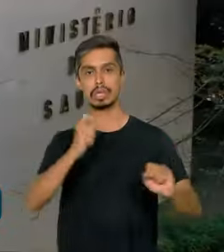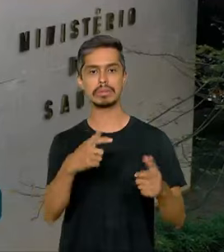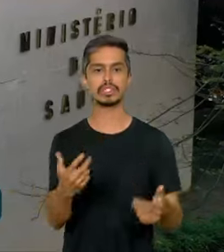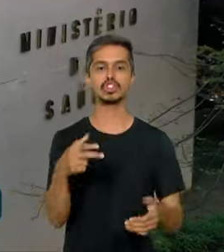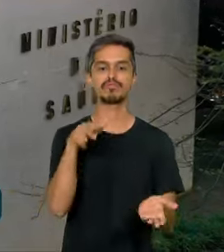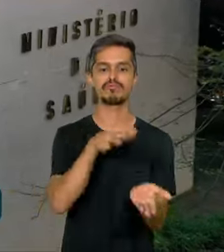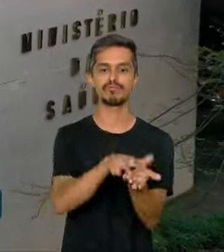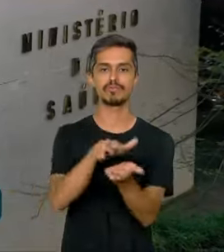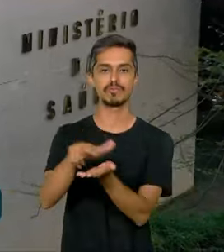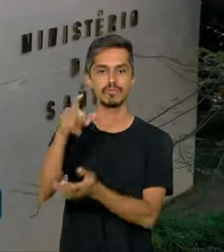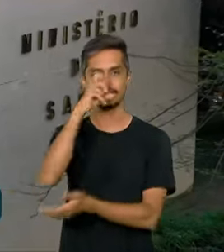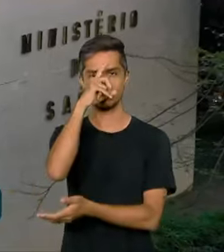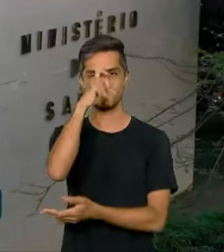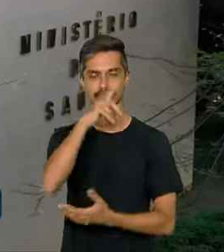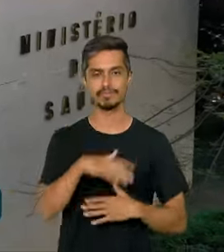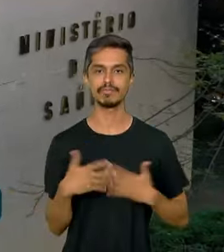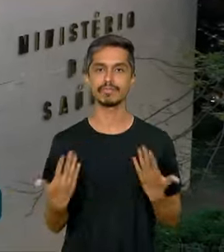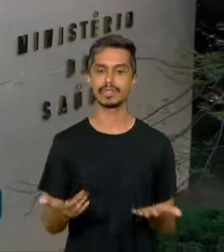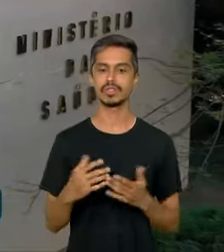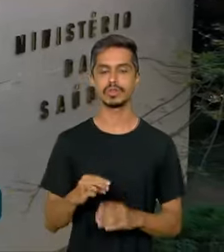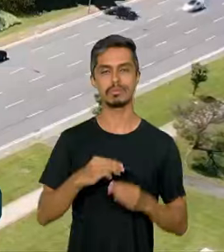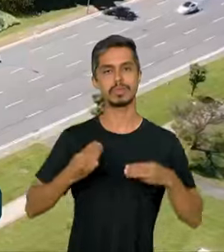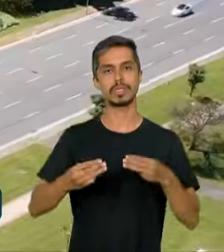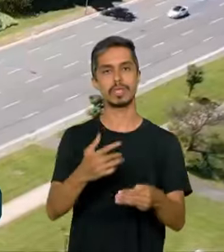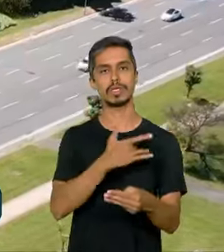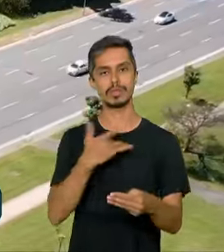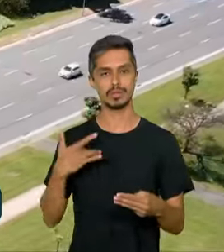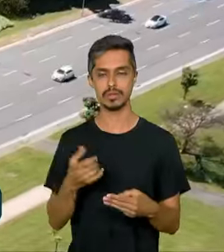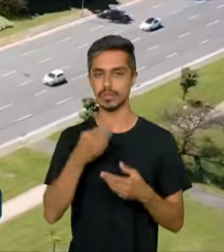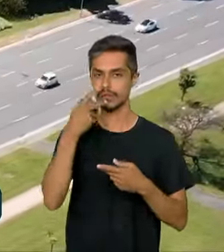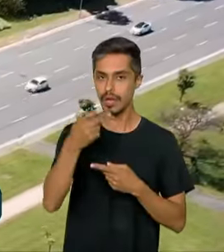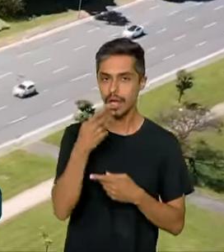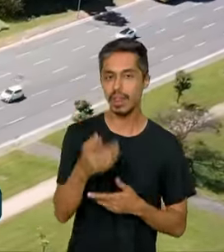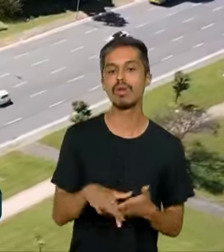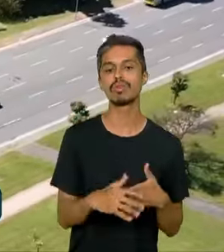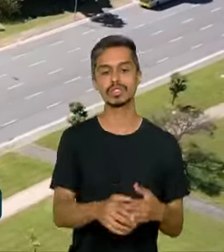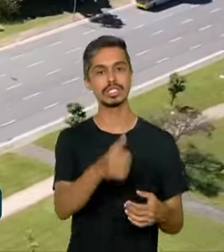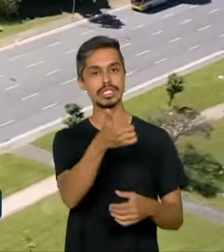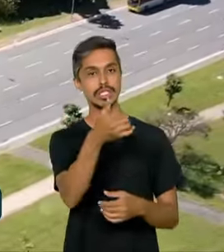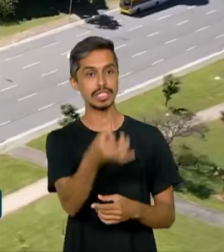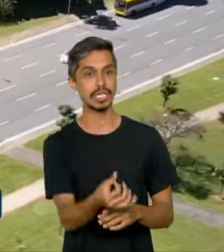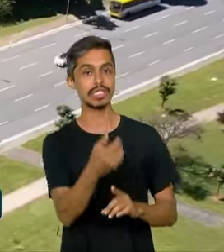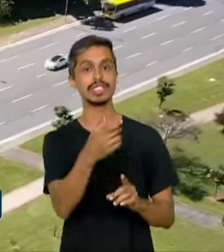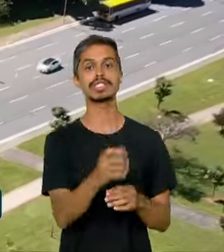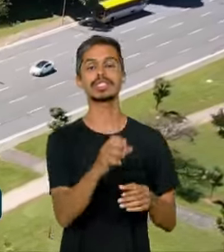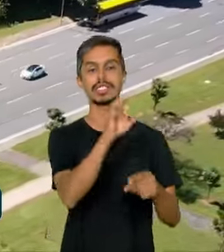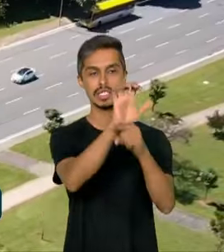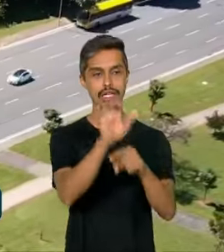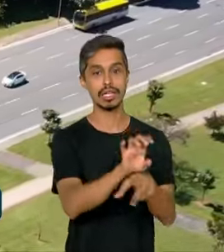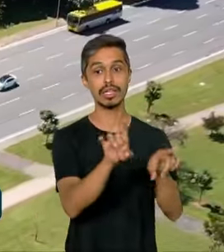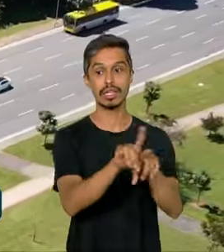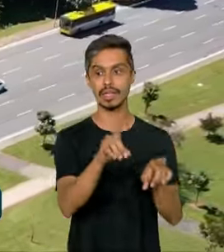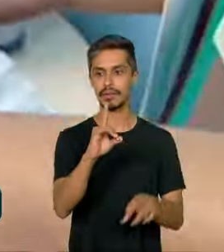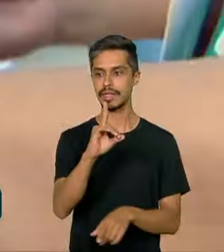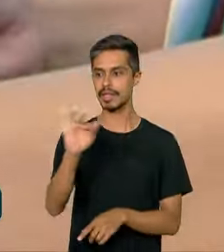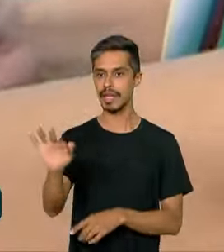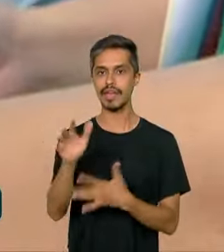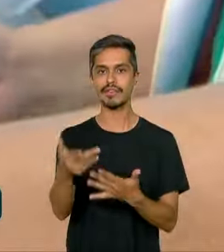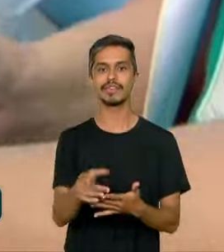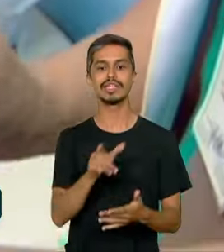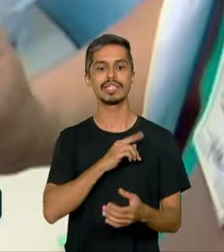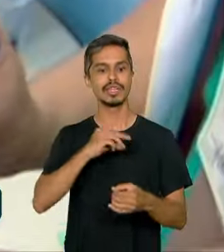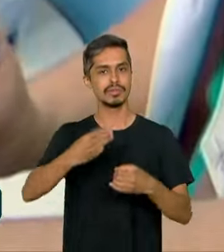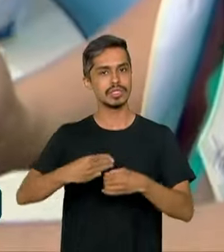dengue. E de acordo com o Ministério da Saúde, 16 estados e o Distrito Federal têm municípios que